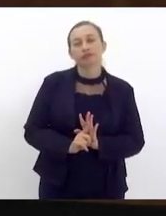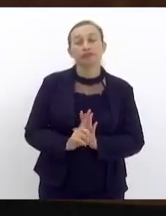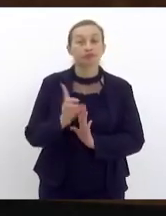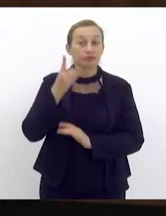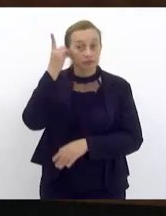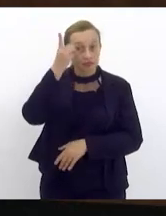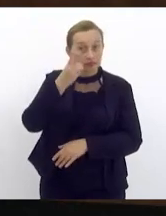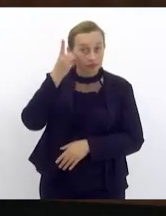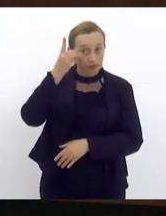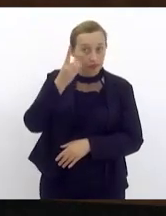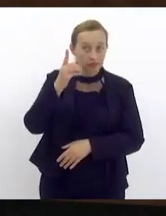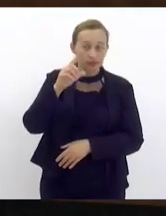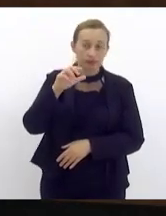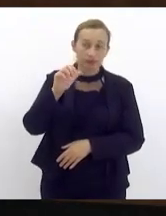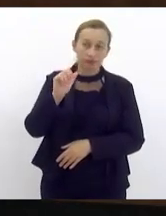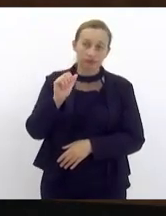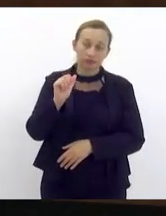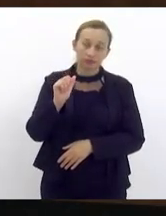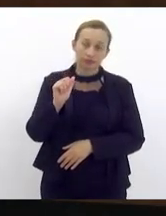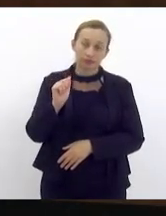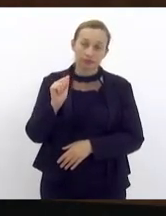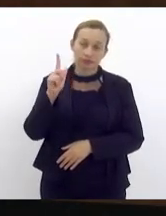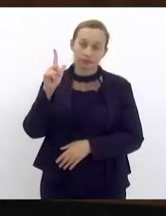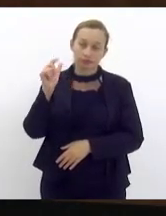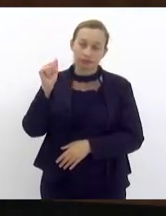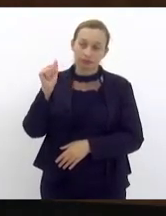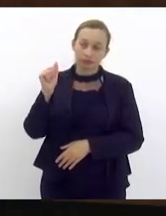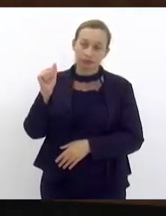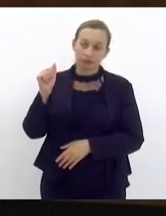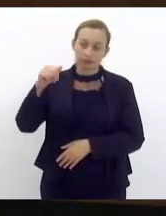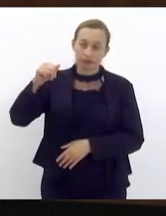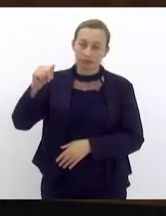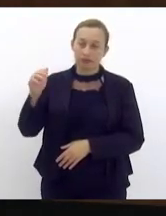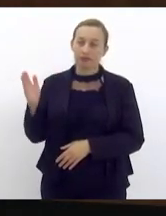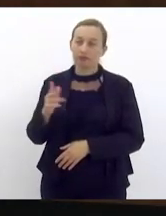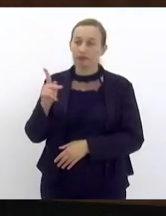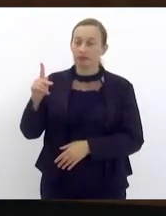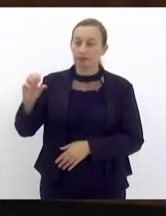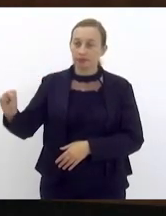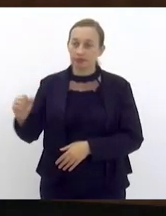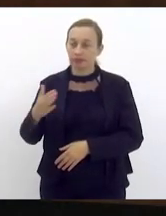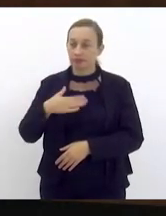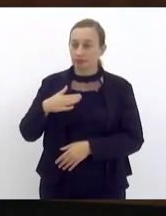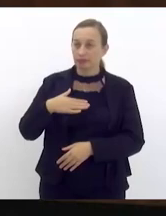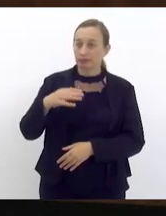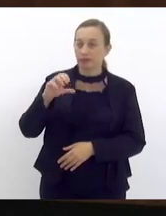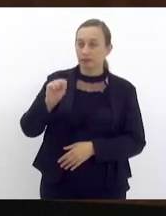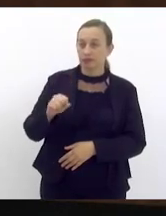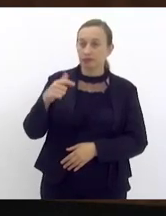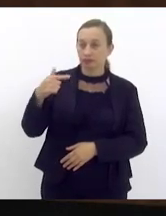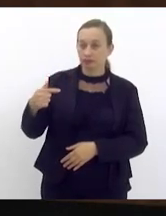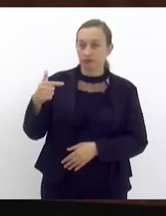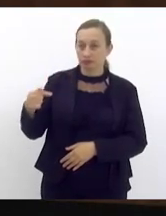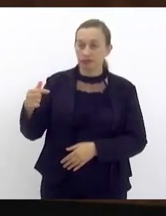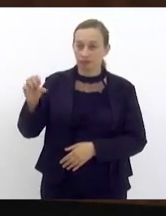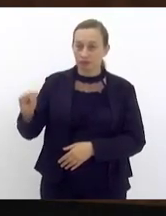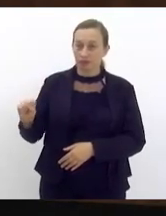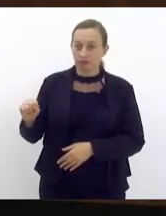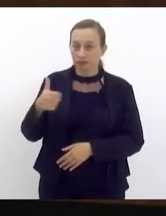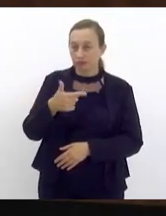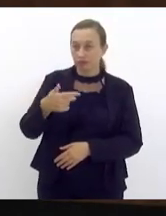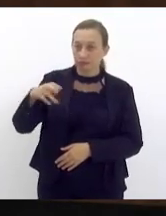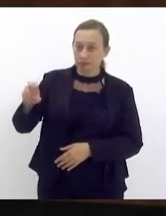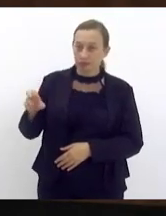deputada Alana Passos e meu hoje uma lei lei 8778 de 2020 fruto da